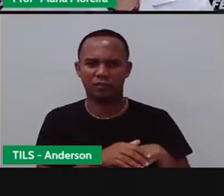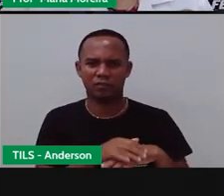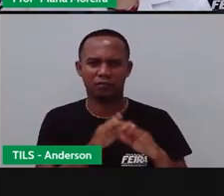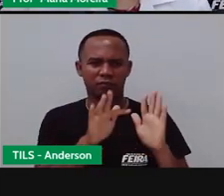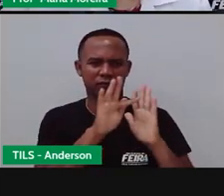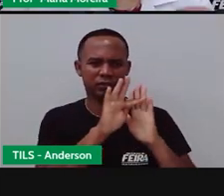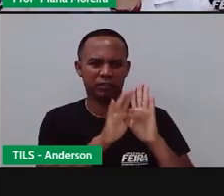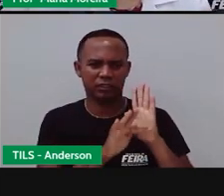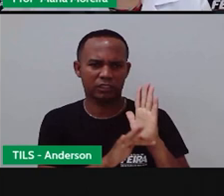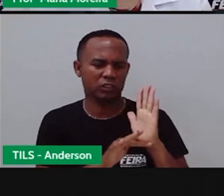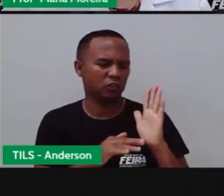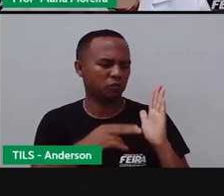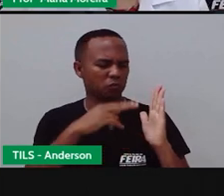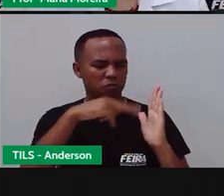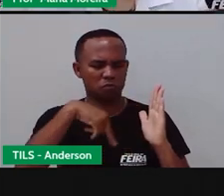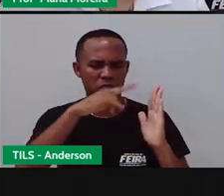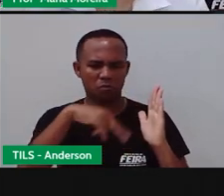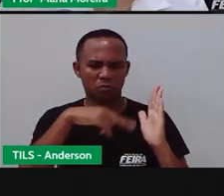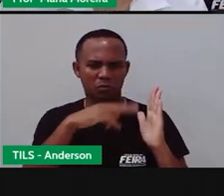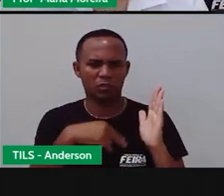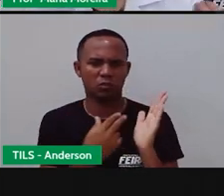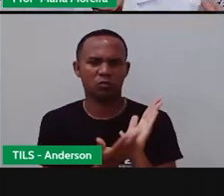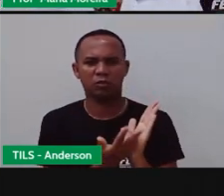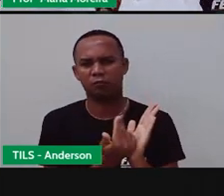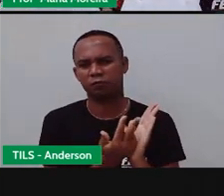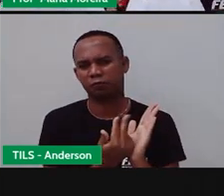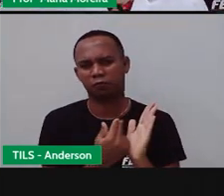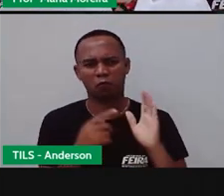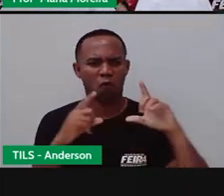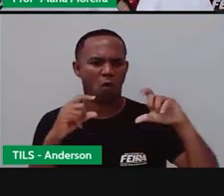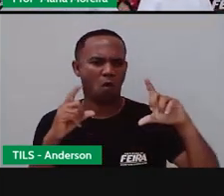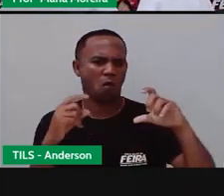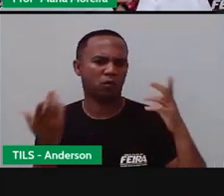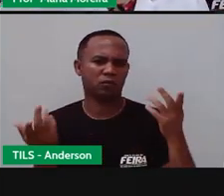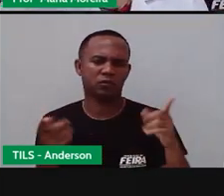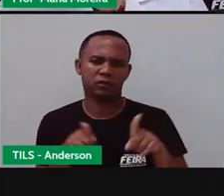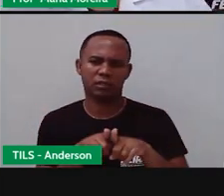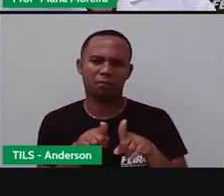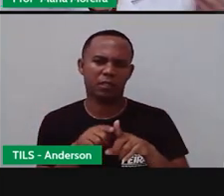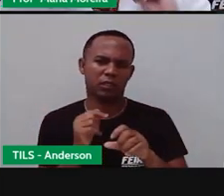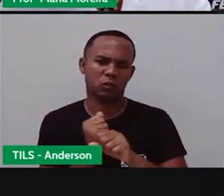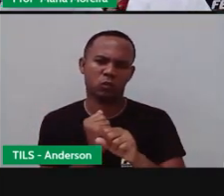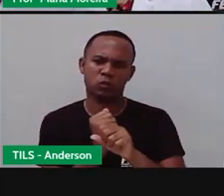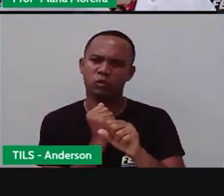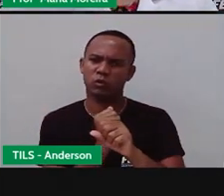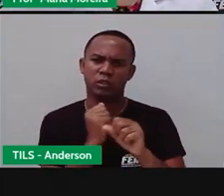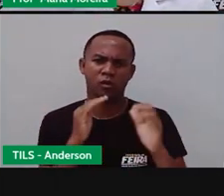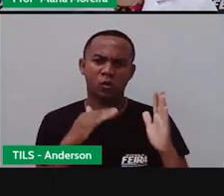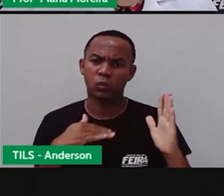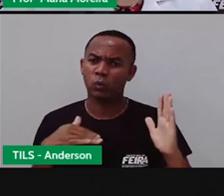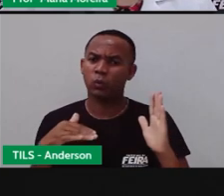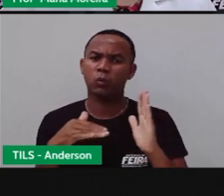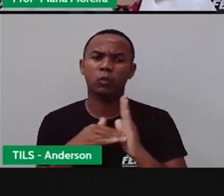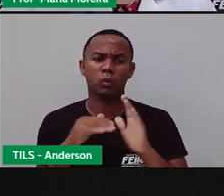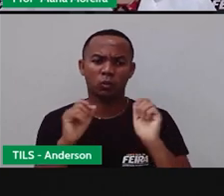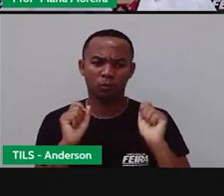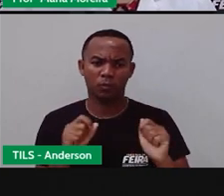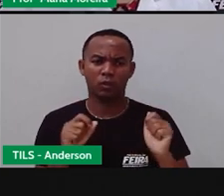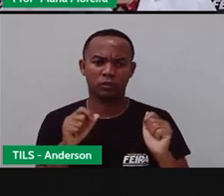textos, pinturas, fotos, filmes, roupas, construções. Você sabia que tudo isso aí pode contar a história?